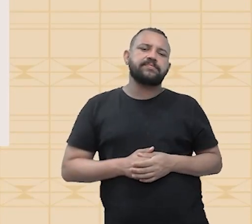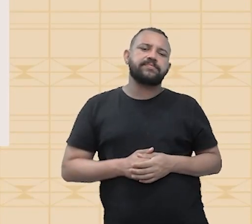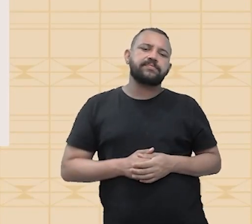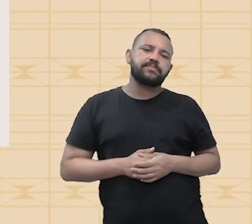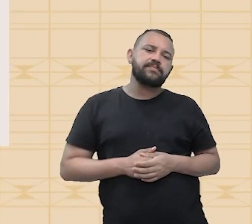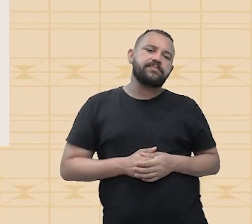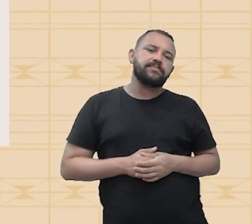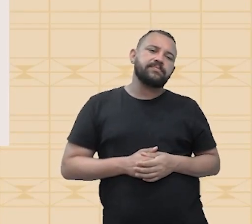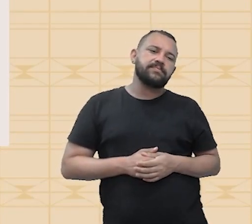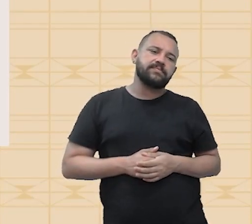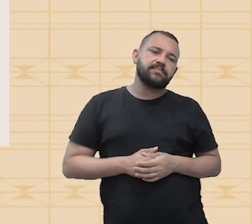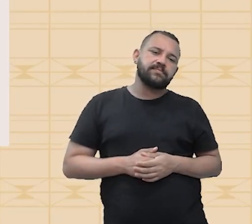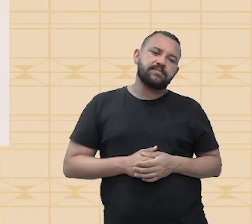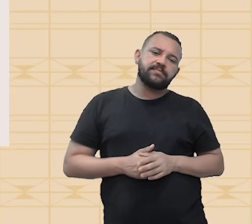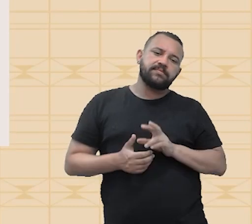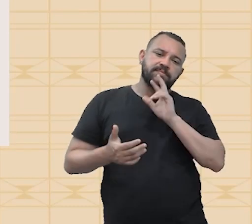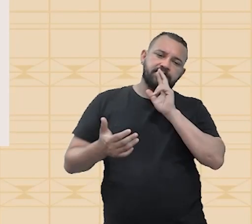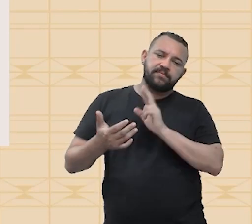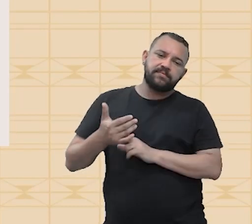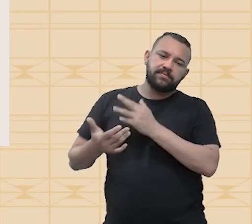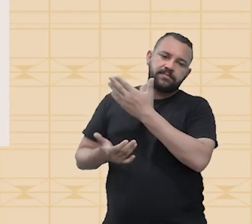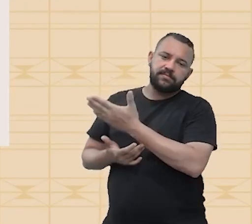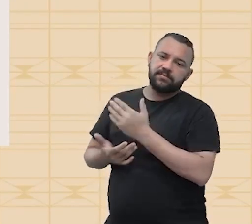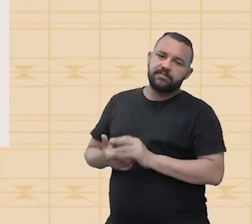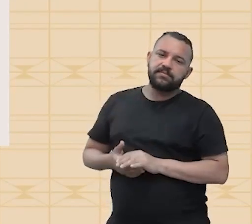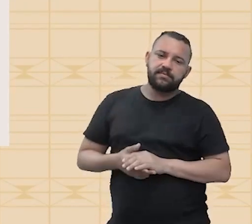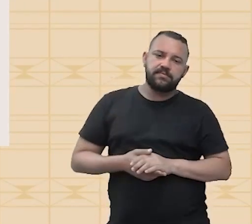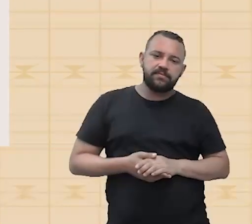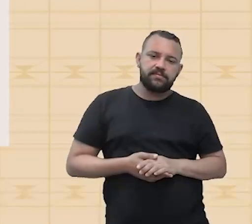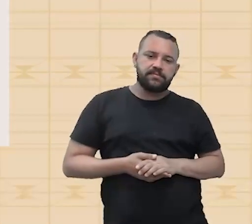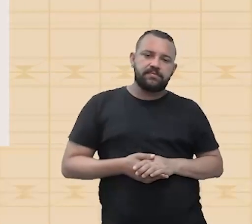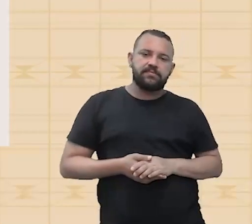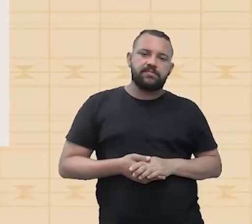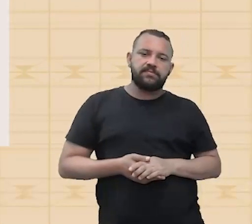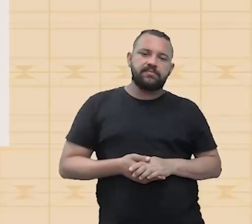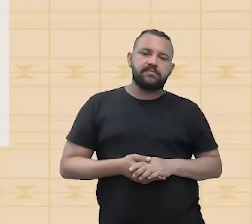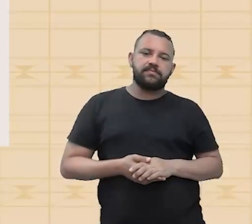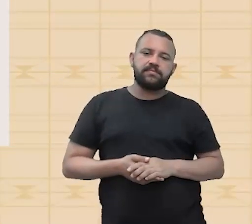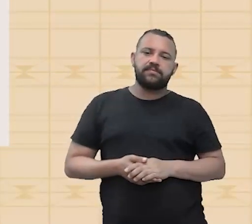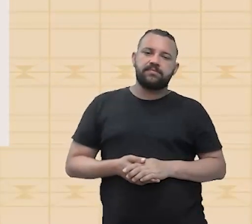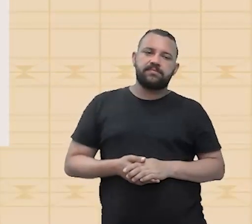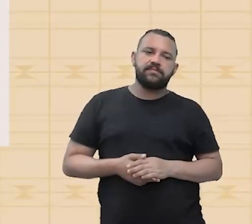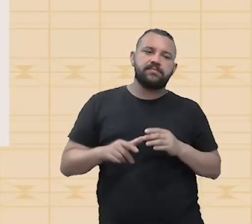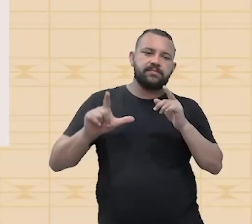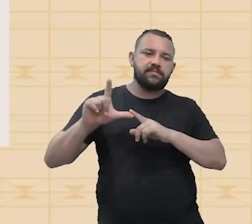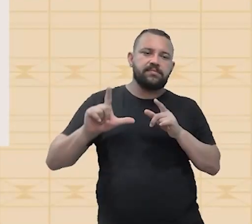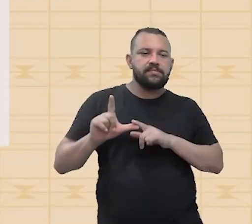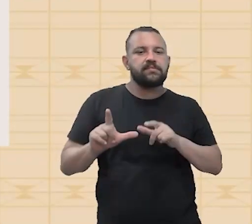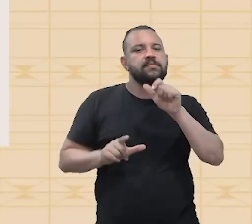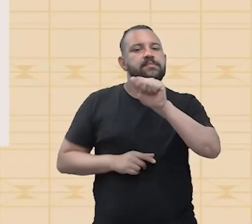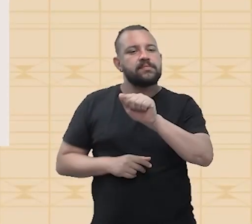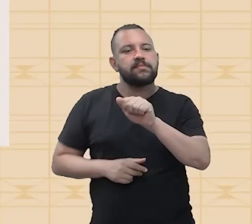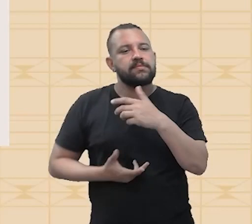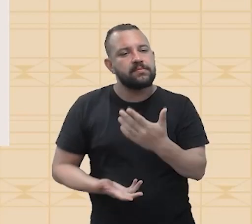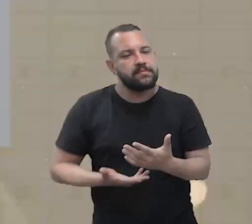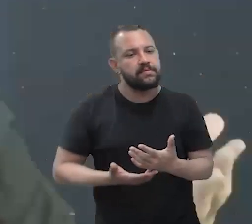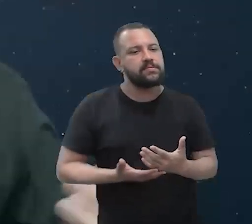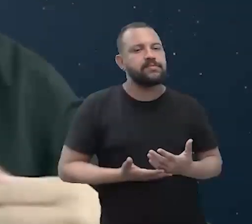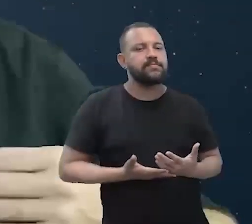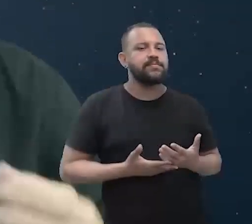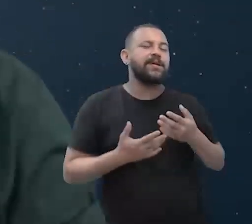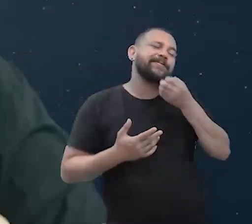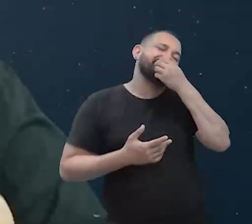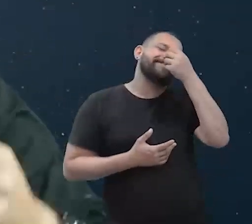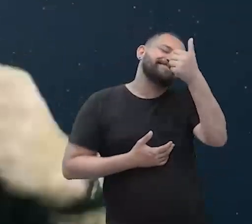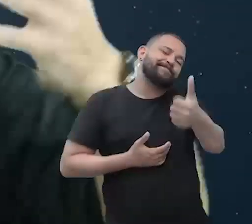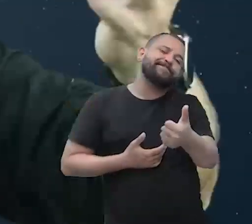menos 12. Você tem aí uma intensidade de 10 elevado a menos 8, dando como alternativa a letra A. Muito bem,